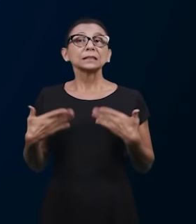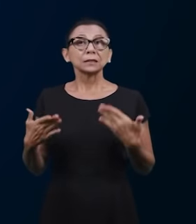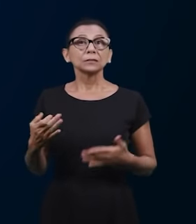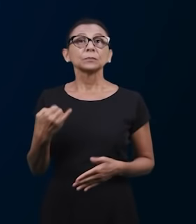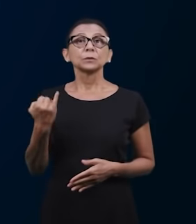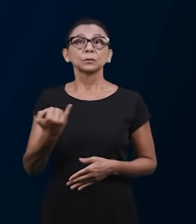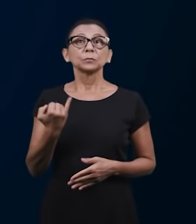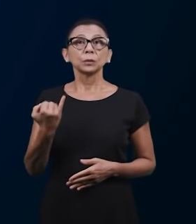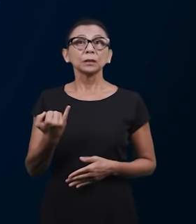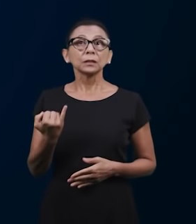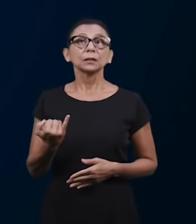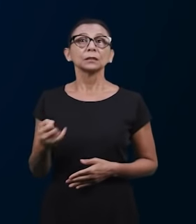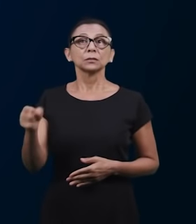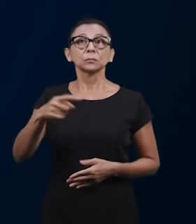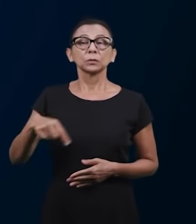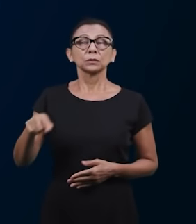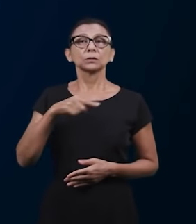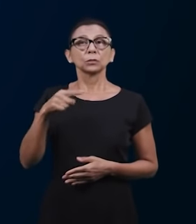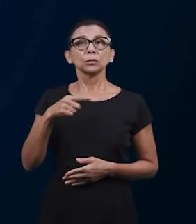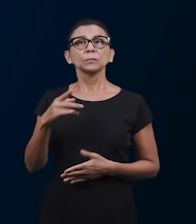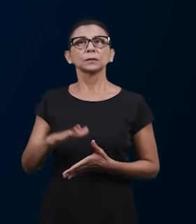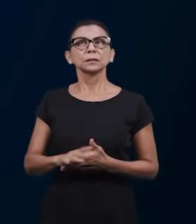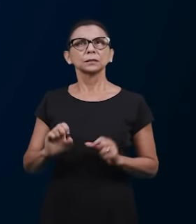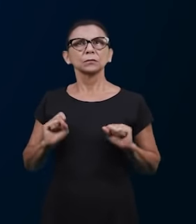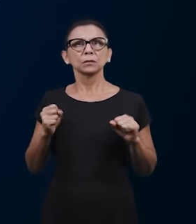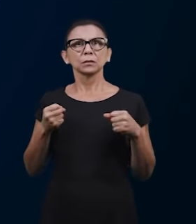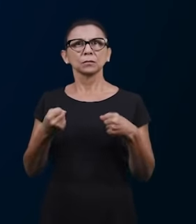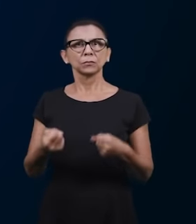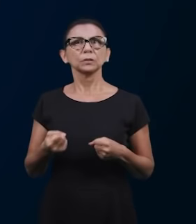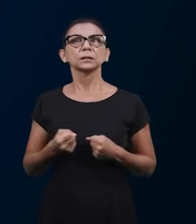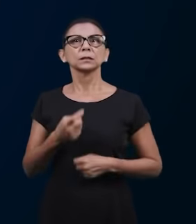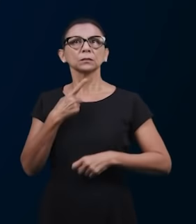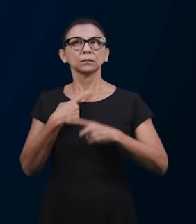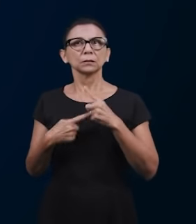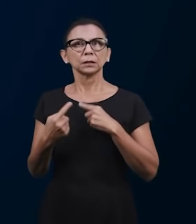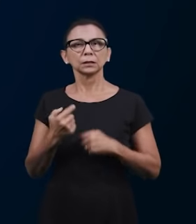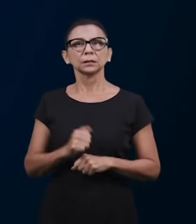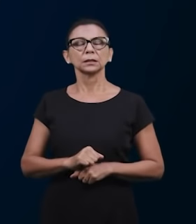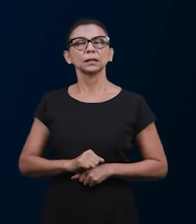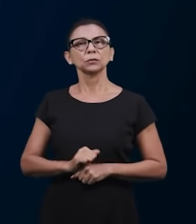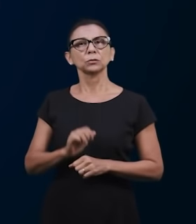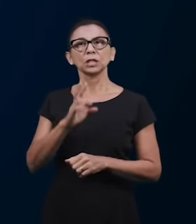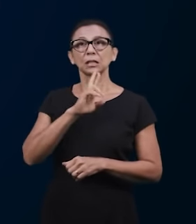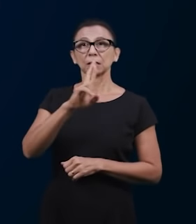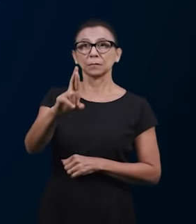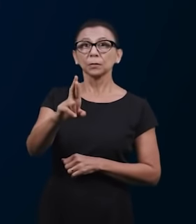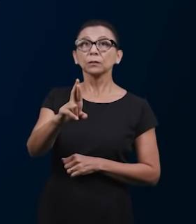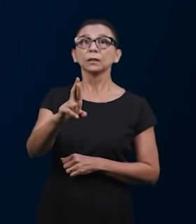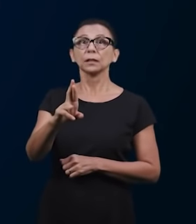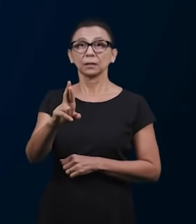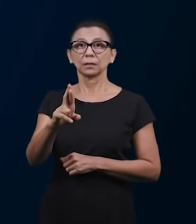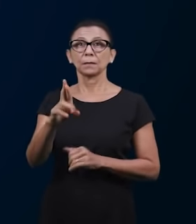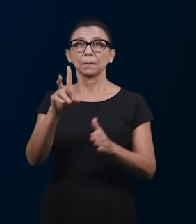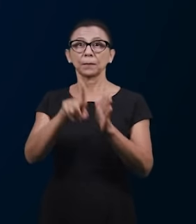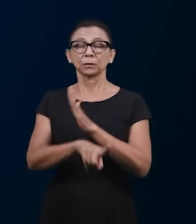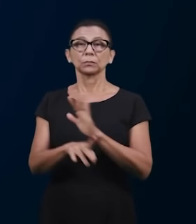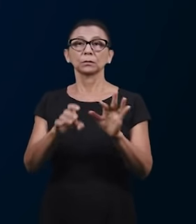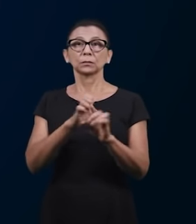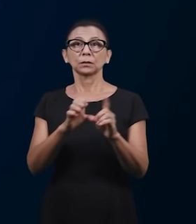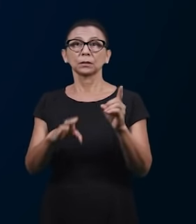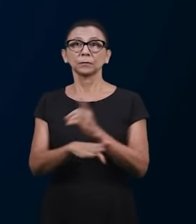à Igreja. A Igreja está nesse fervor de buscar, de responder,